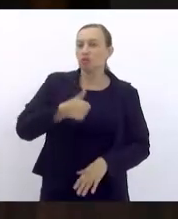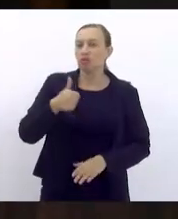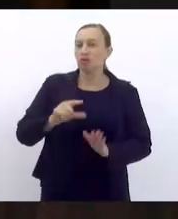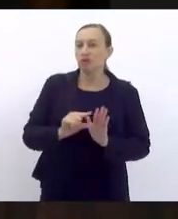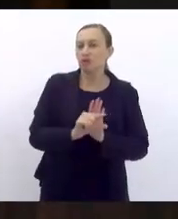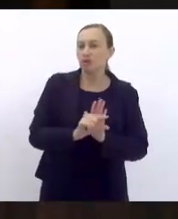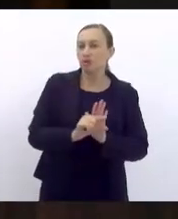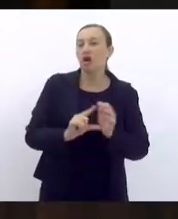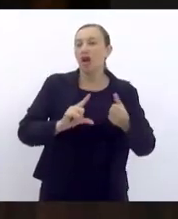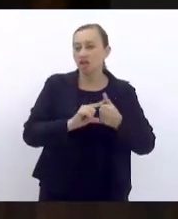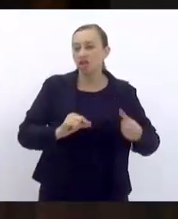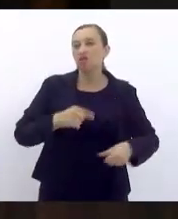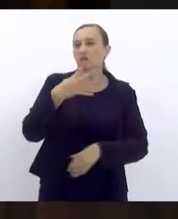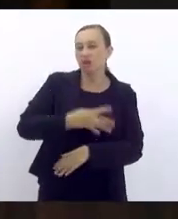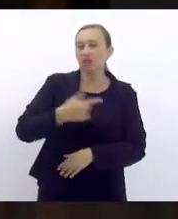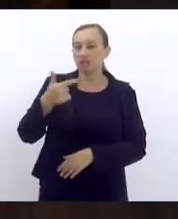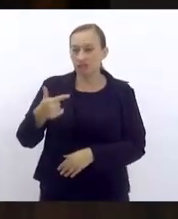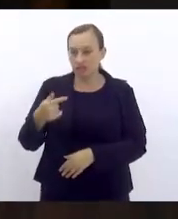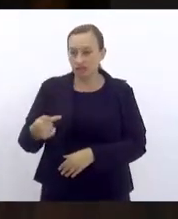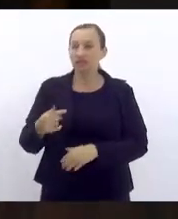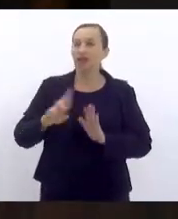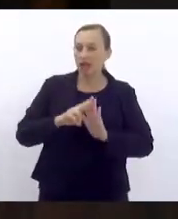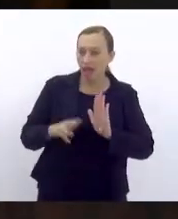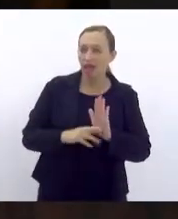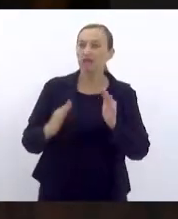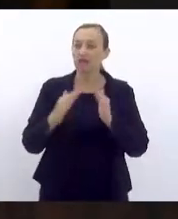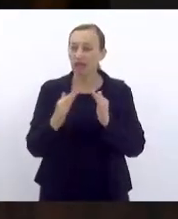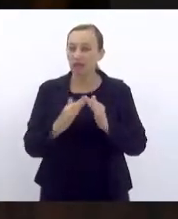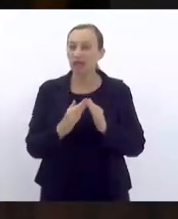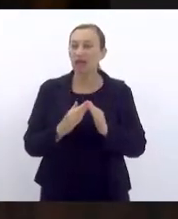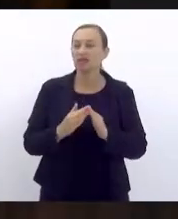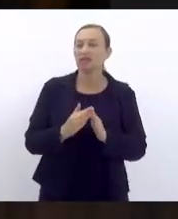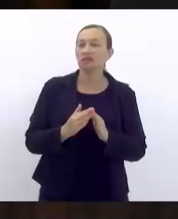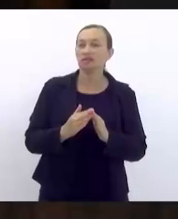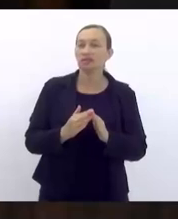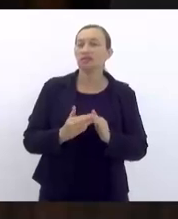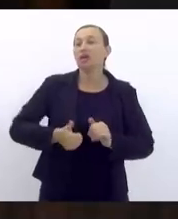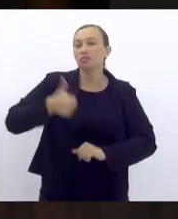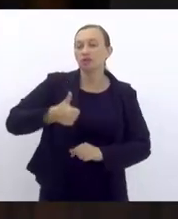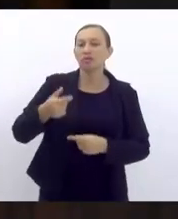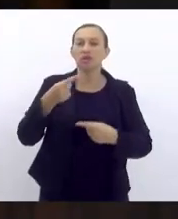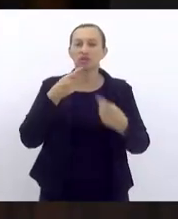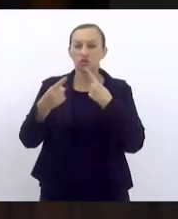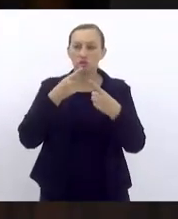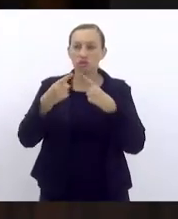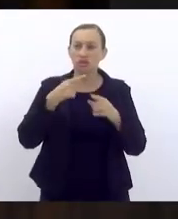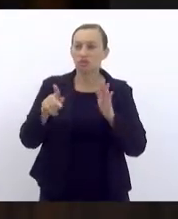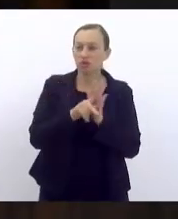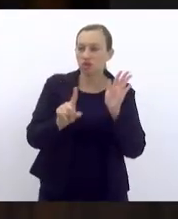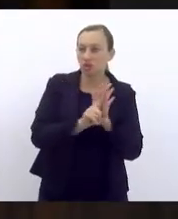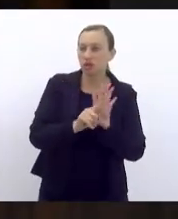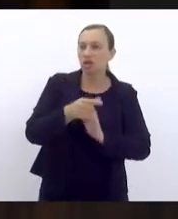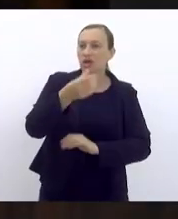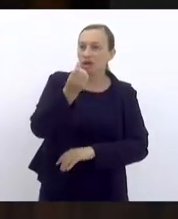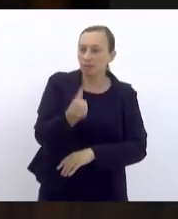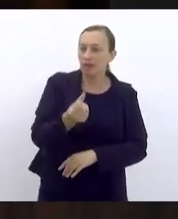47 do regimento interno em tramitação ordinária em primeira discussão projeto de lei número